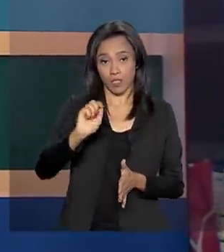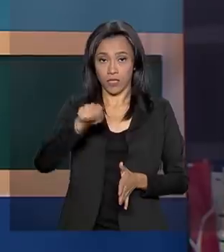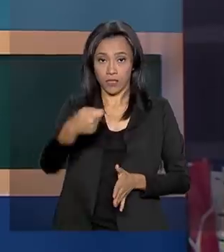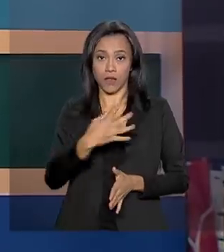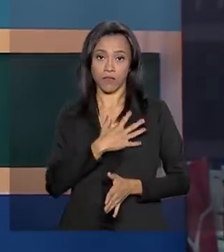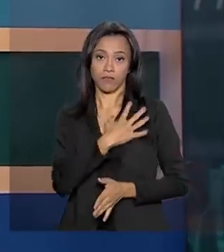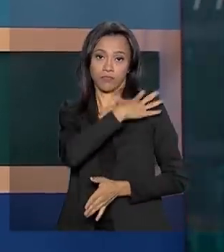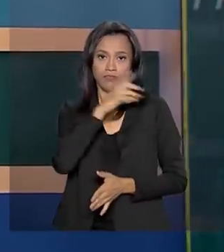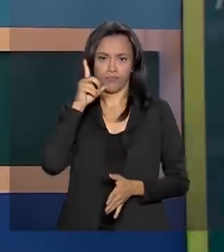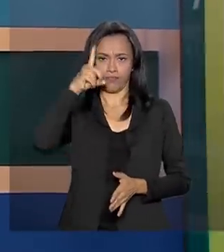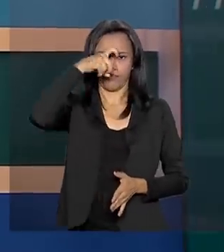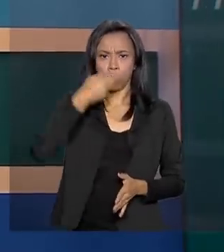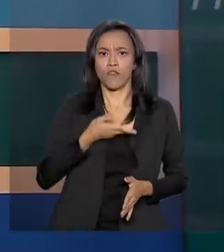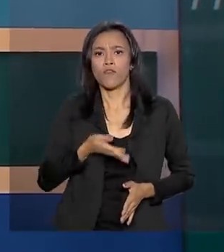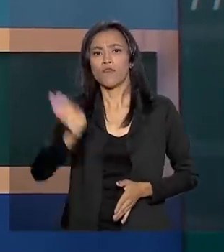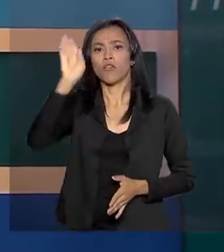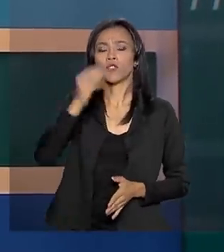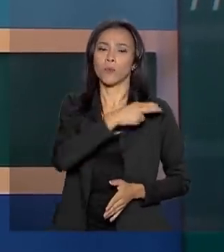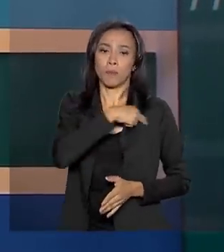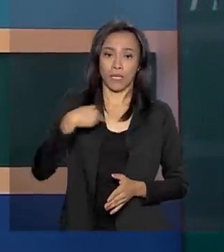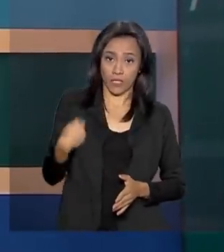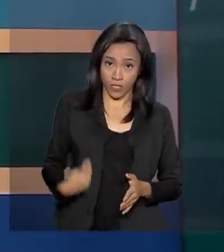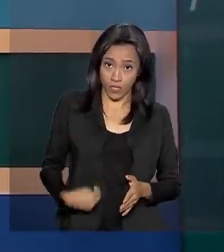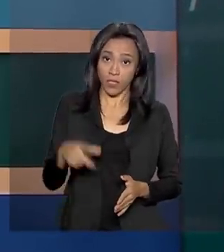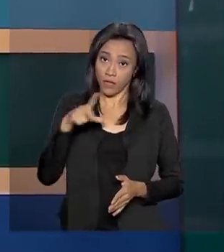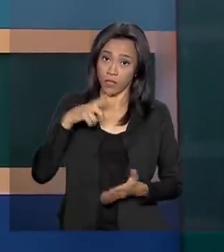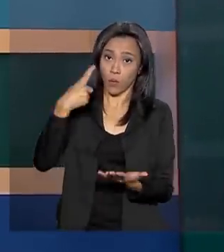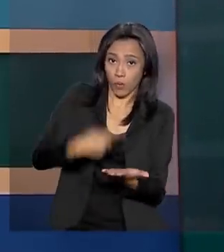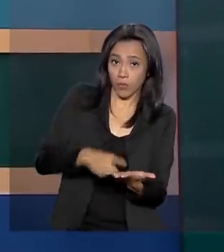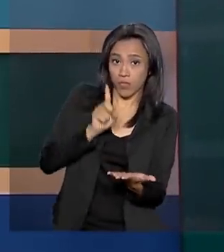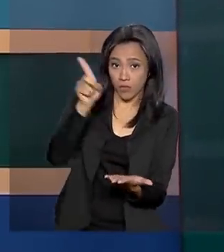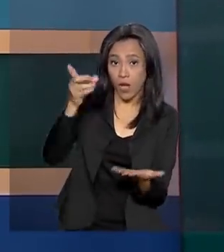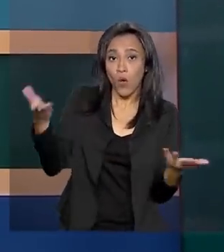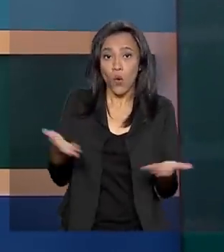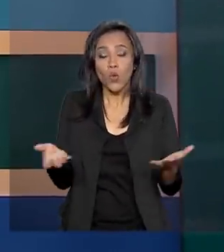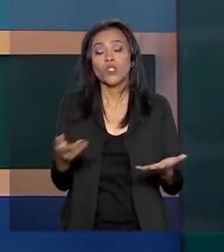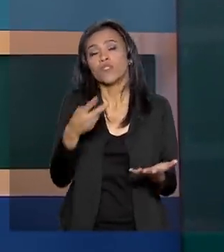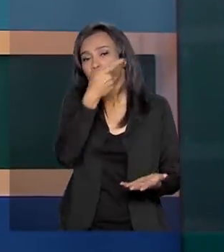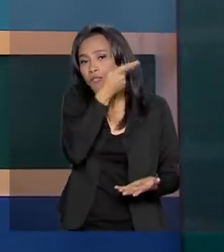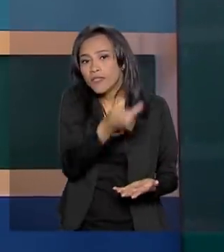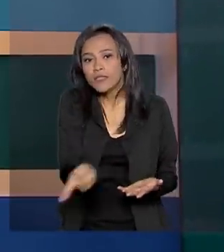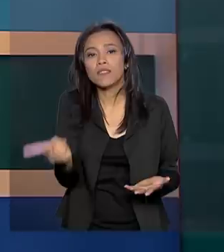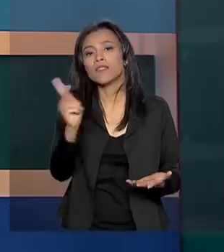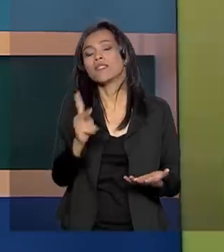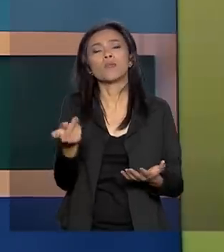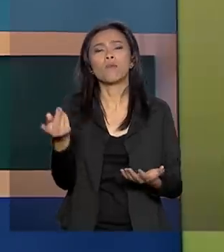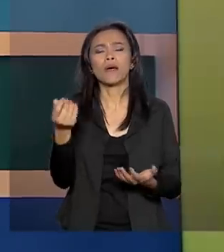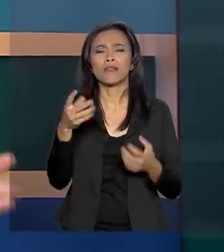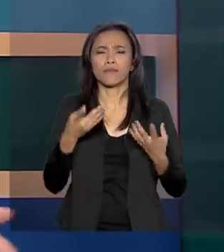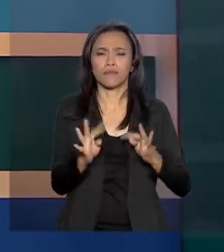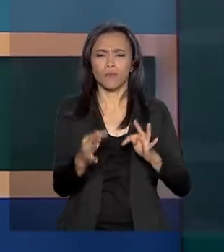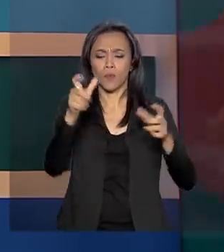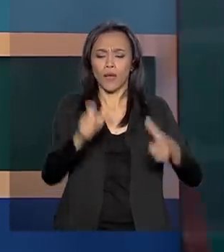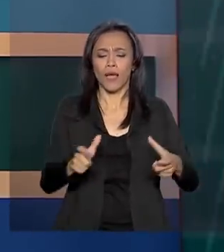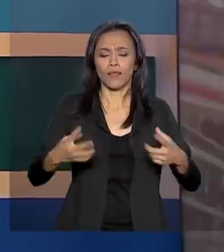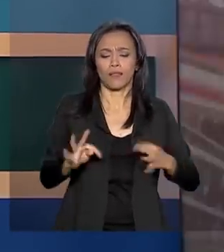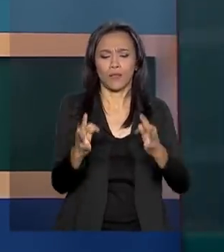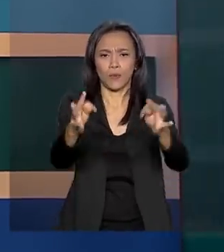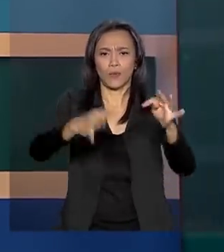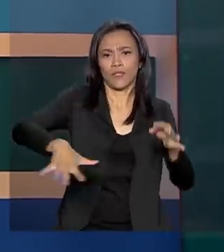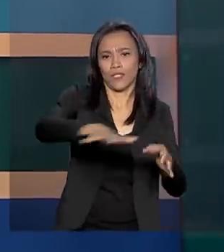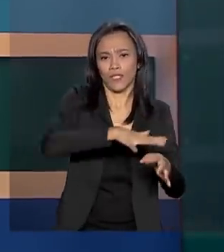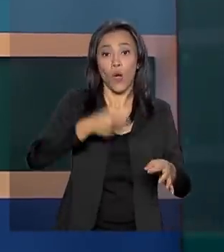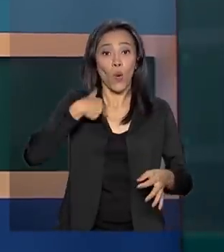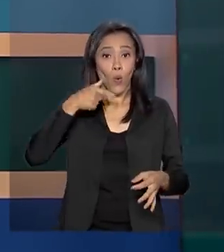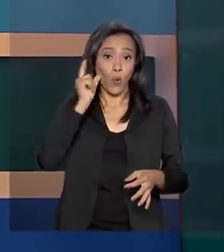está nesta semana na China, onde cumpre a agenda oficial. Hoje ele visita a Academia Chinesa de Tecnologia Espacial. Ontem esteve na